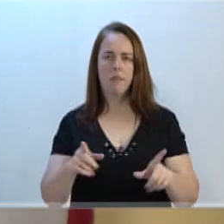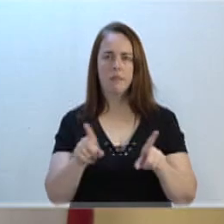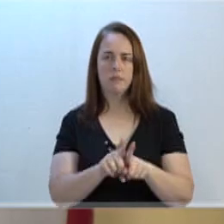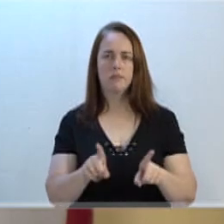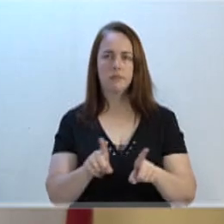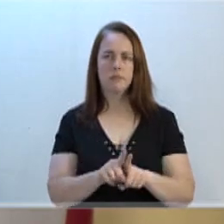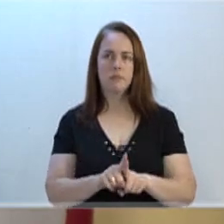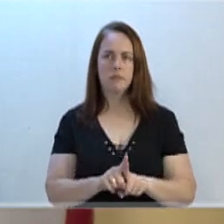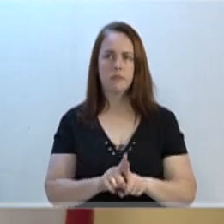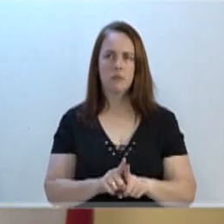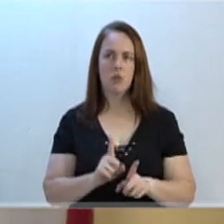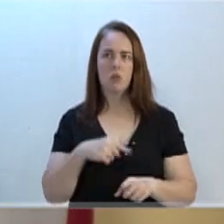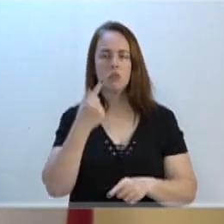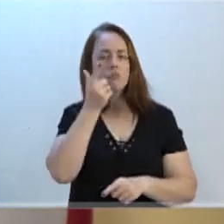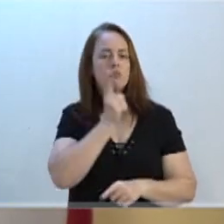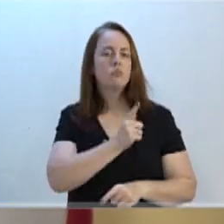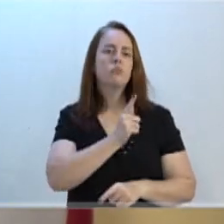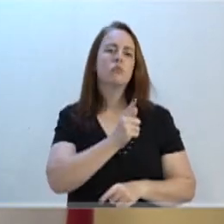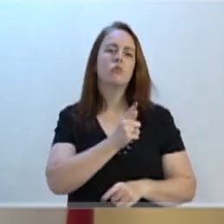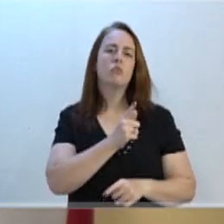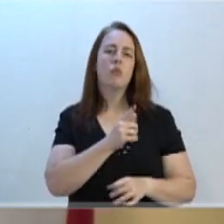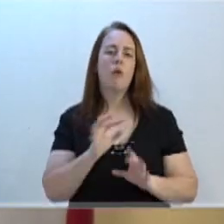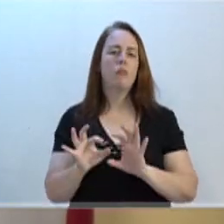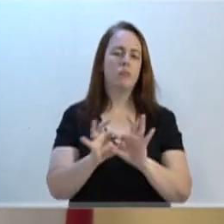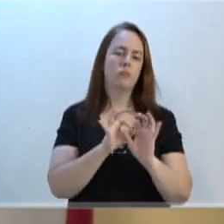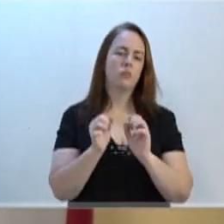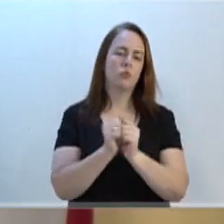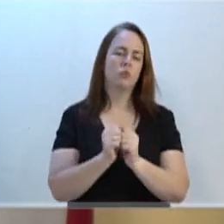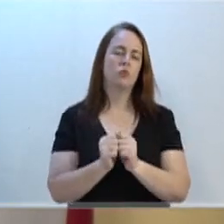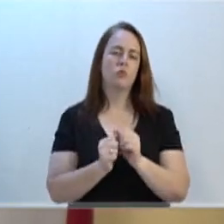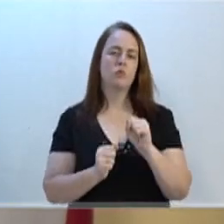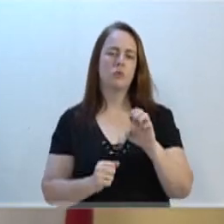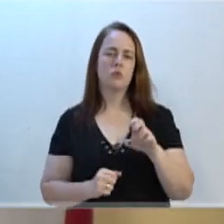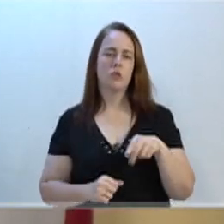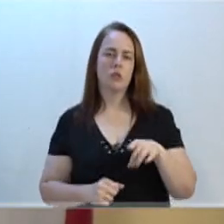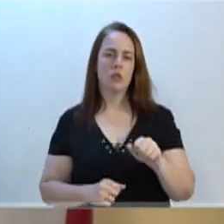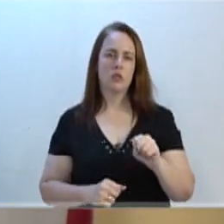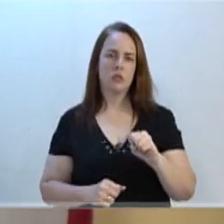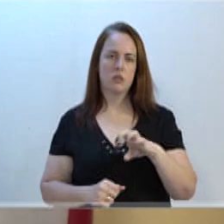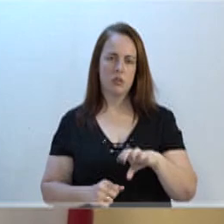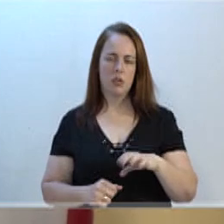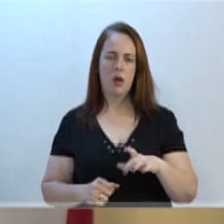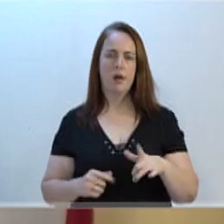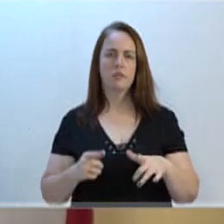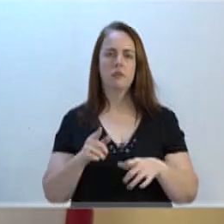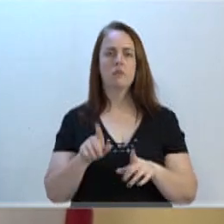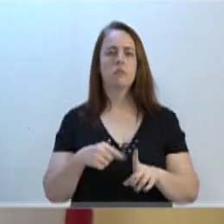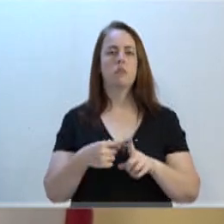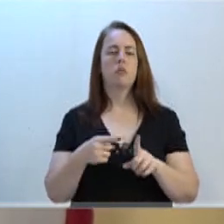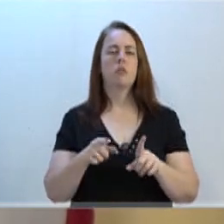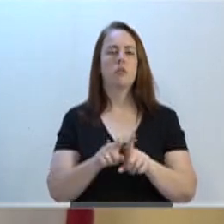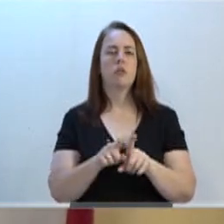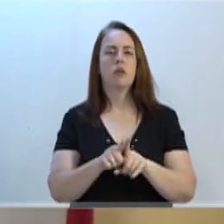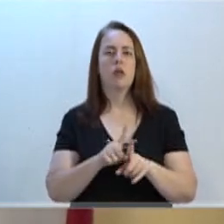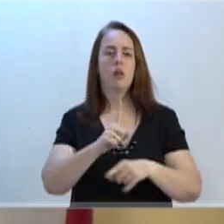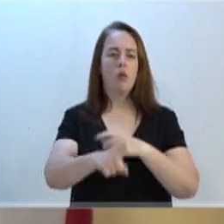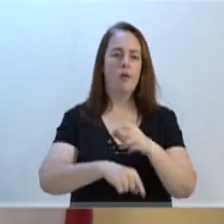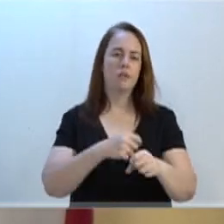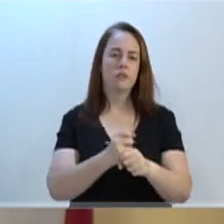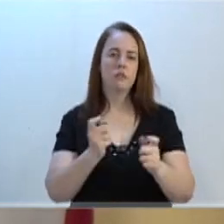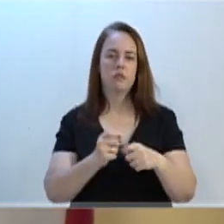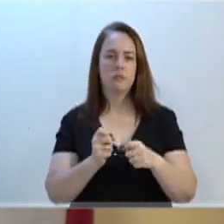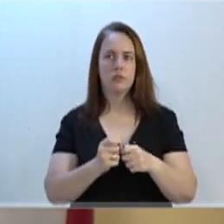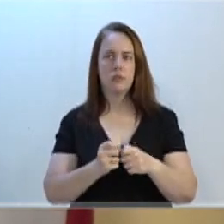nós conseguimos fazer um convênio junto com o SEDASC, para que o GTA, partir do ano que vem, possa também